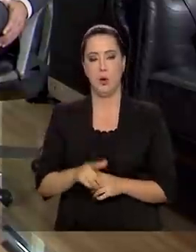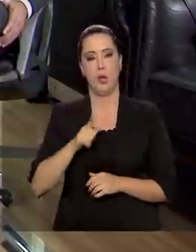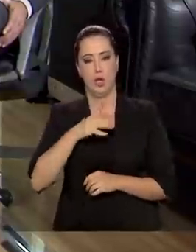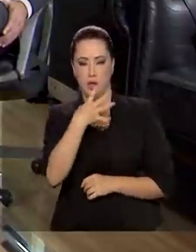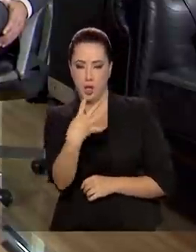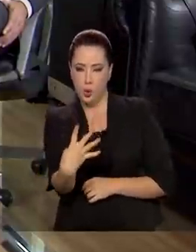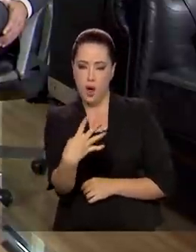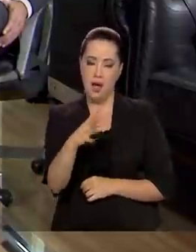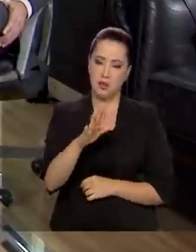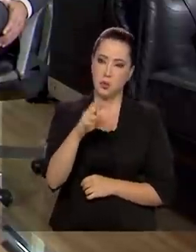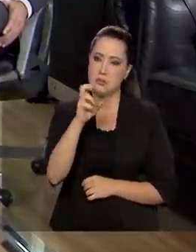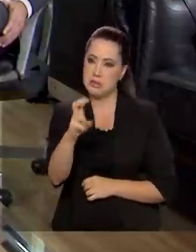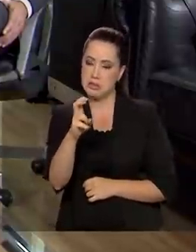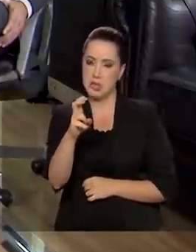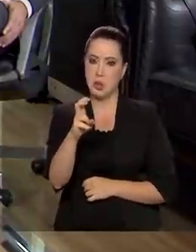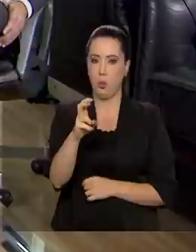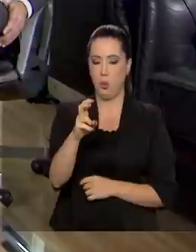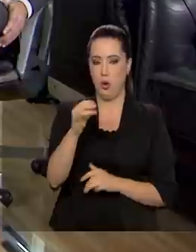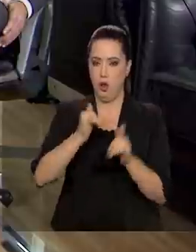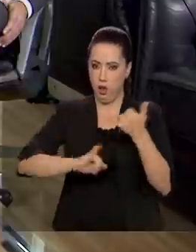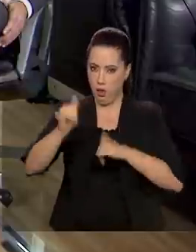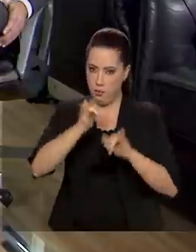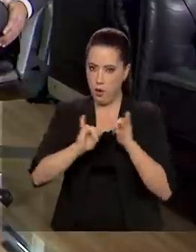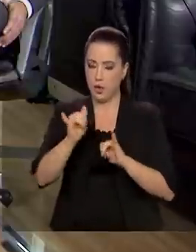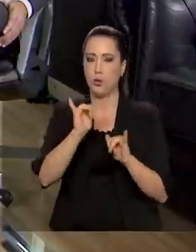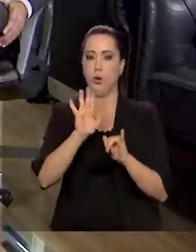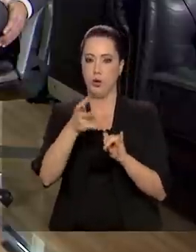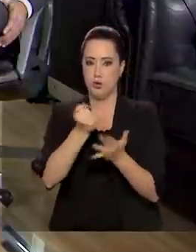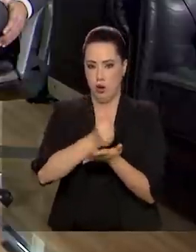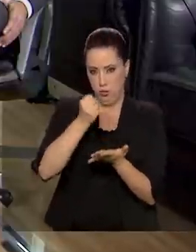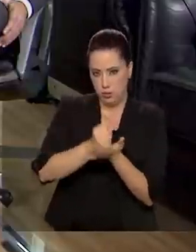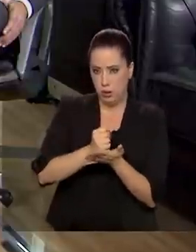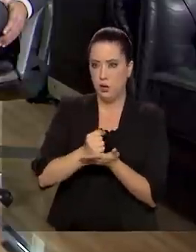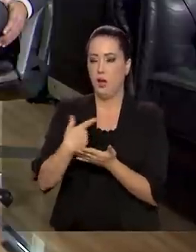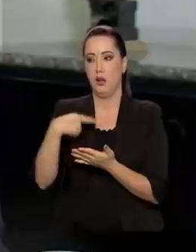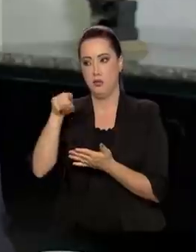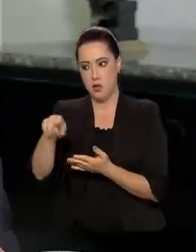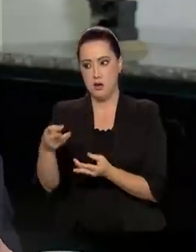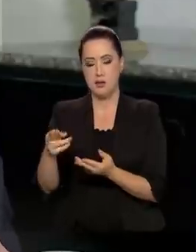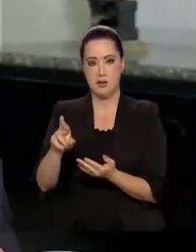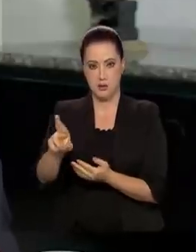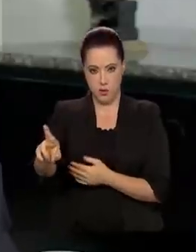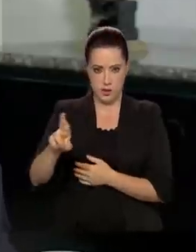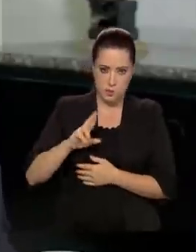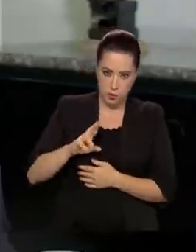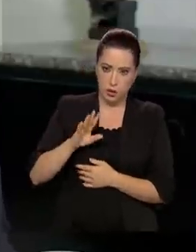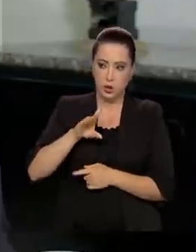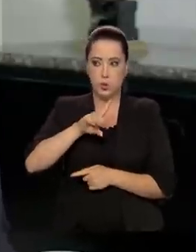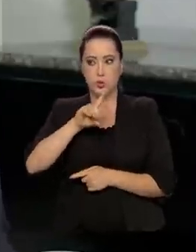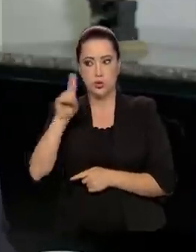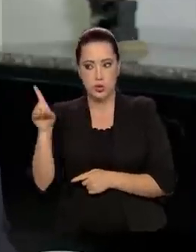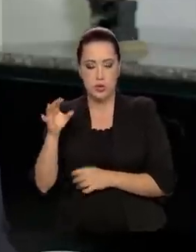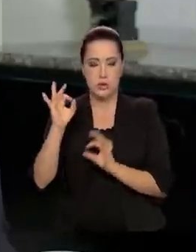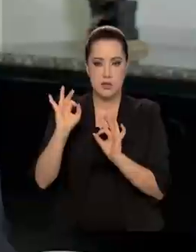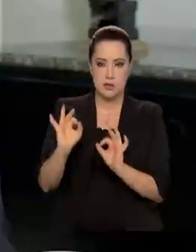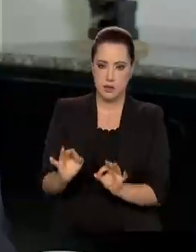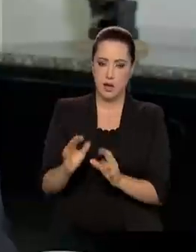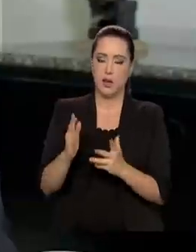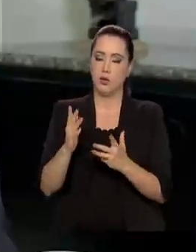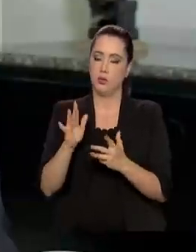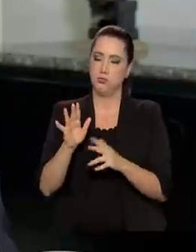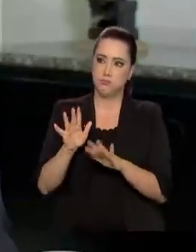toda essa cronologia, atualizando o nosso cronograma, mas o principal número,